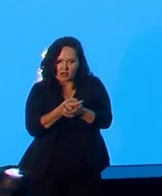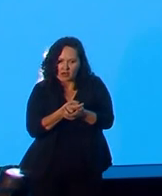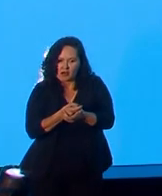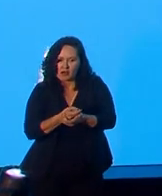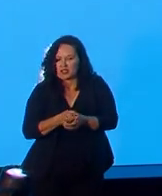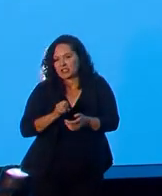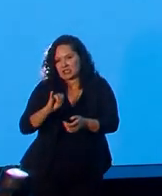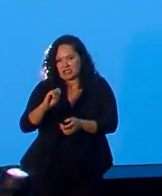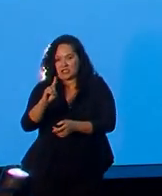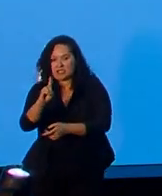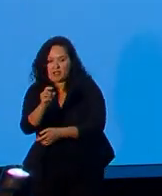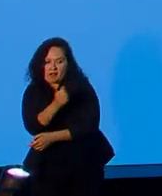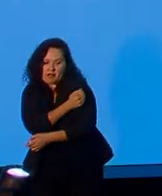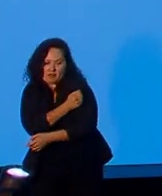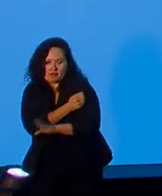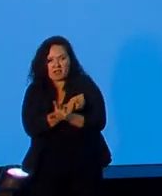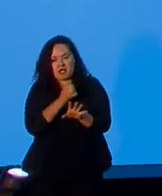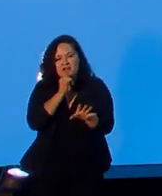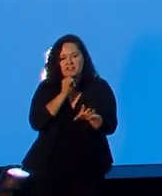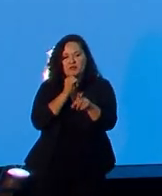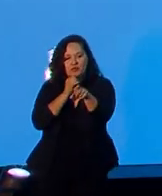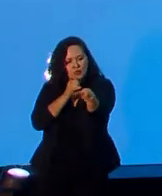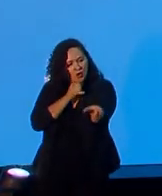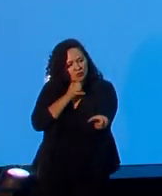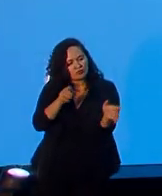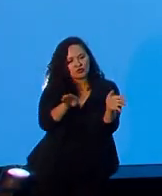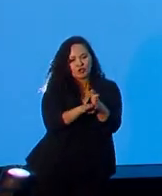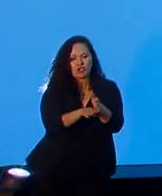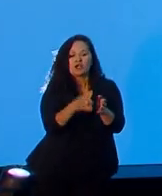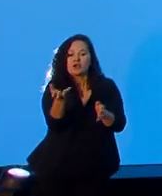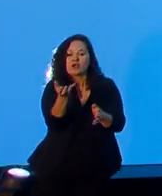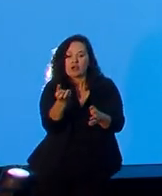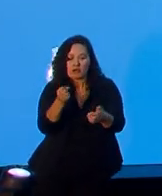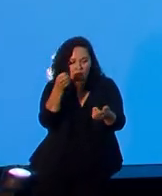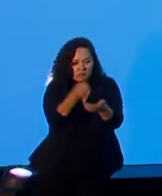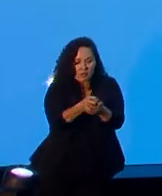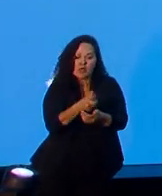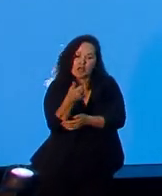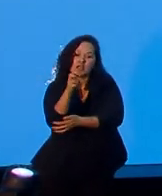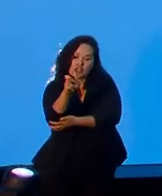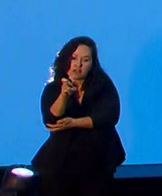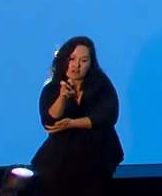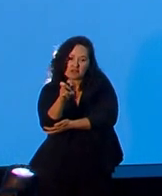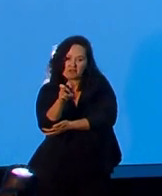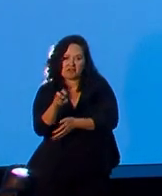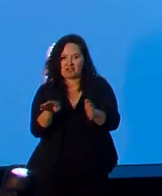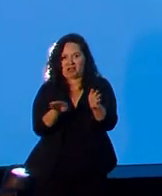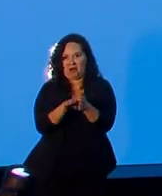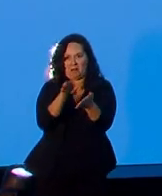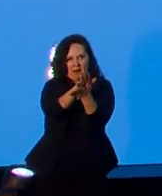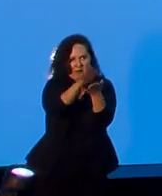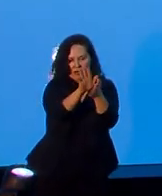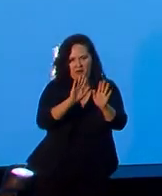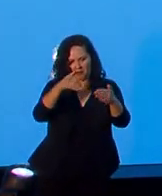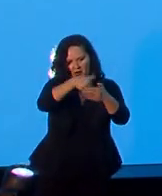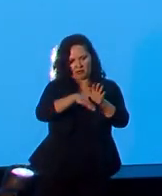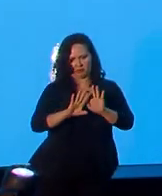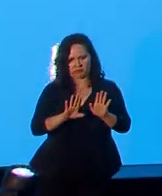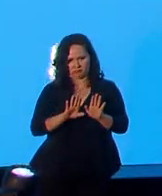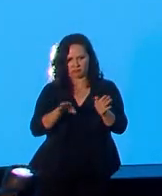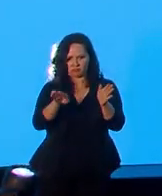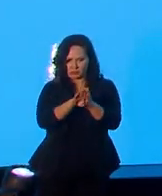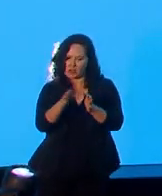emitidas. Então, se emitir uma carteira, é 15 centavos. E aí, multiplica 15 pelo número de carteiras emitidas. Então, é um contrato feito sob